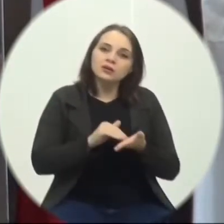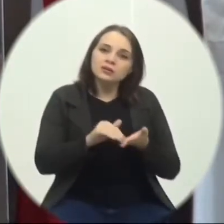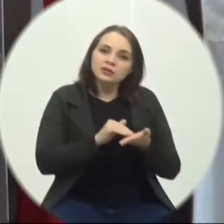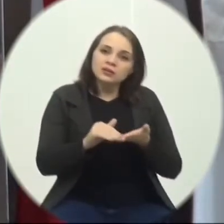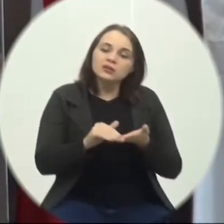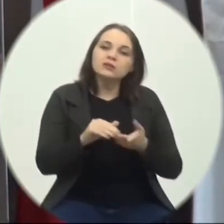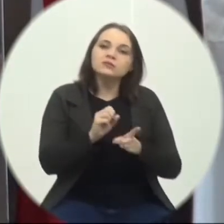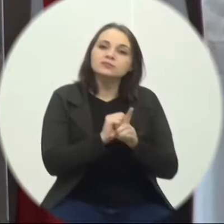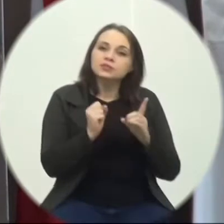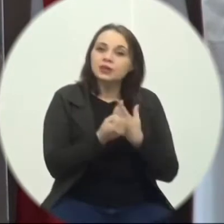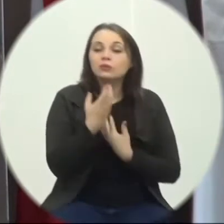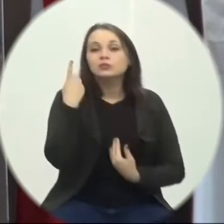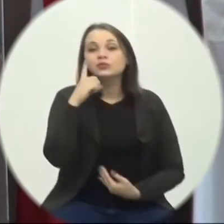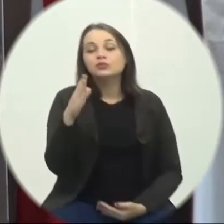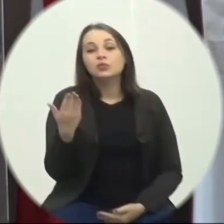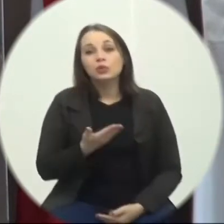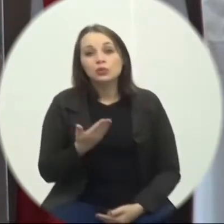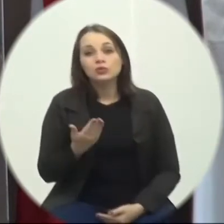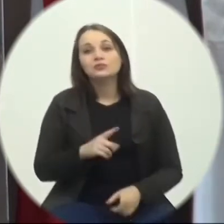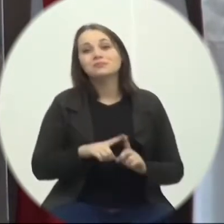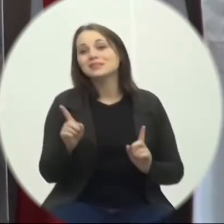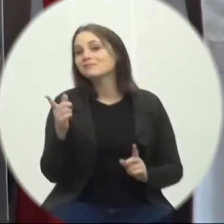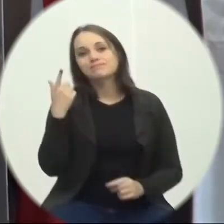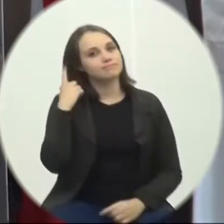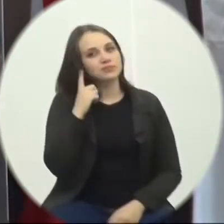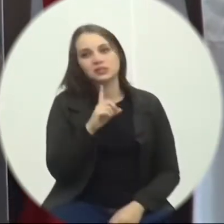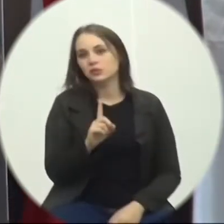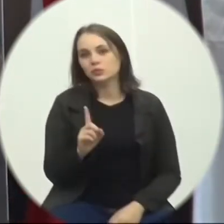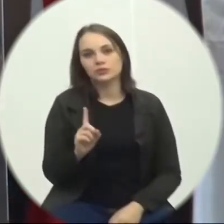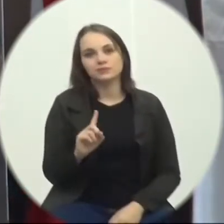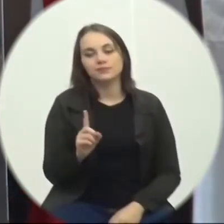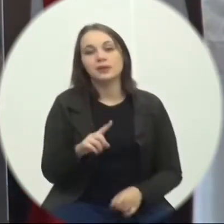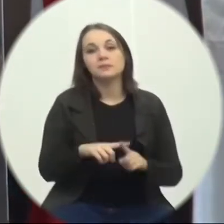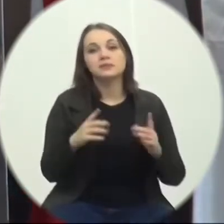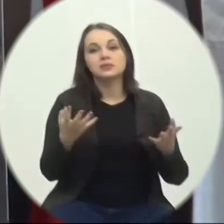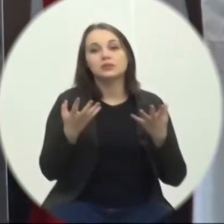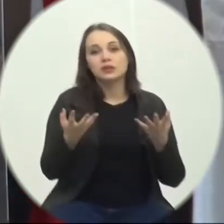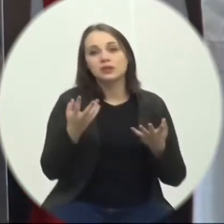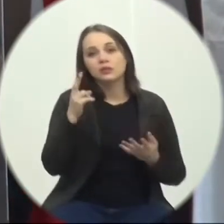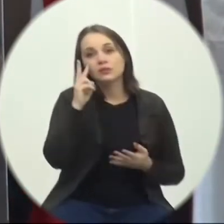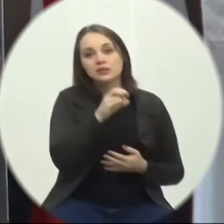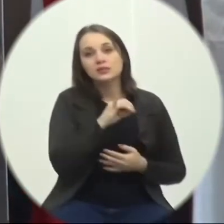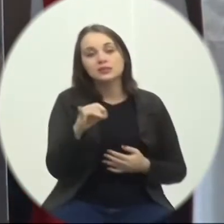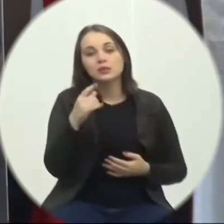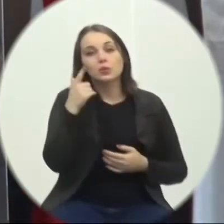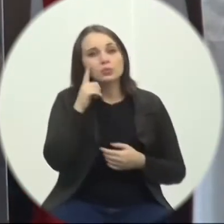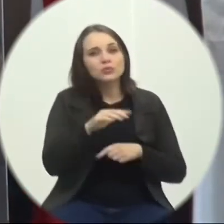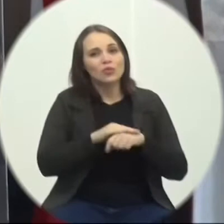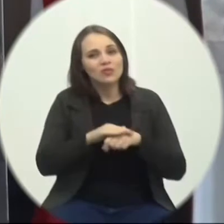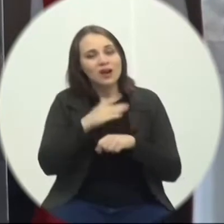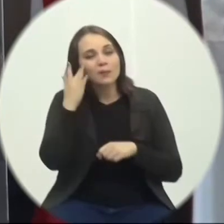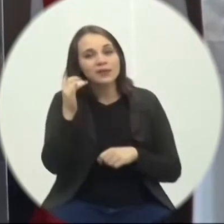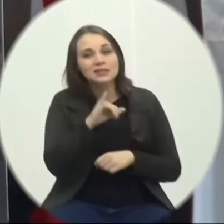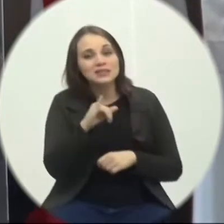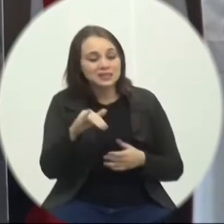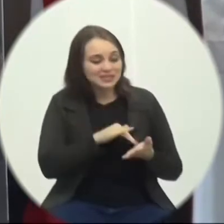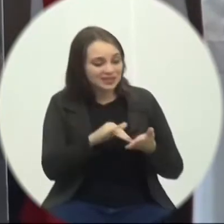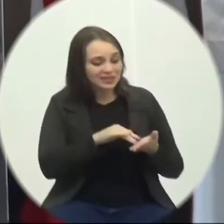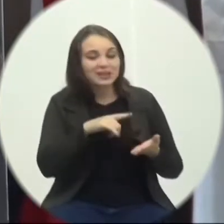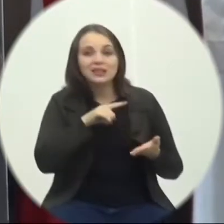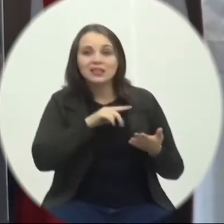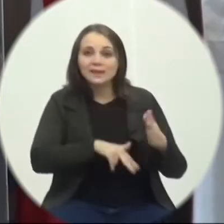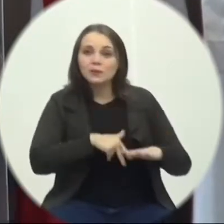social No dia de hoje Felizmente não deu Mas quero ver Se vou falar amanhã Para ver se a secretaria Tem alguma posição